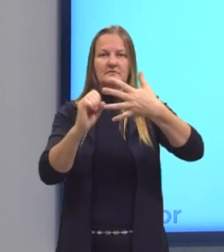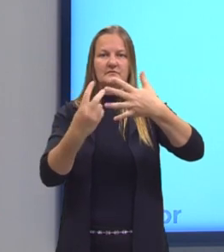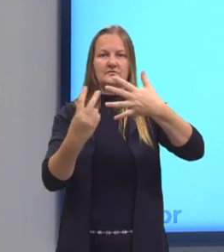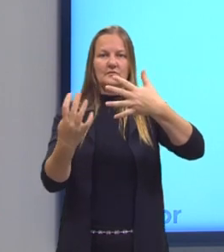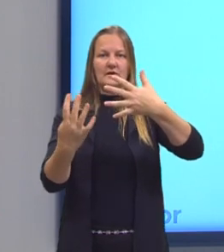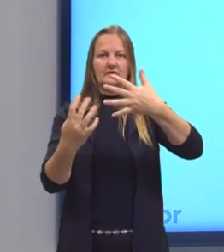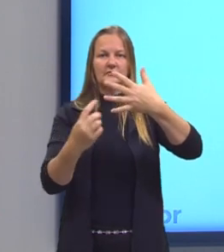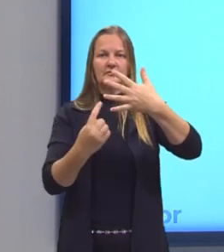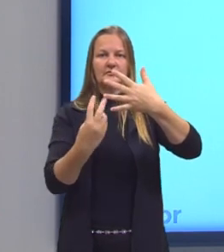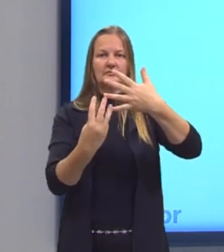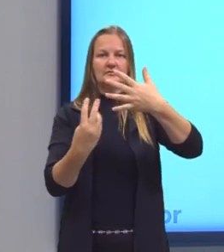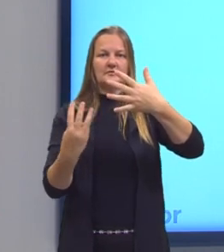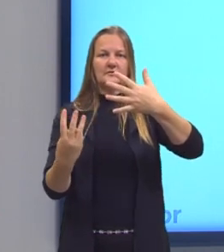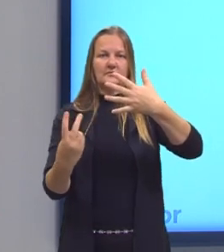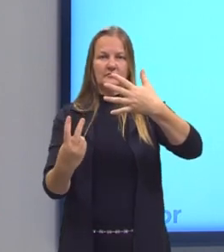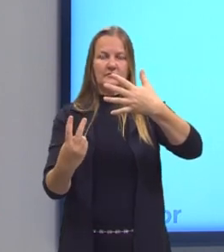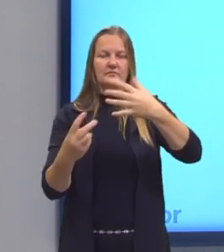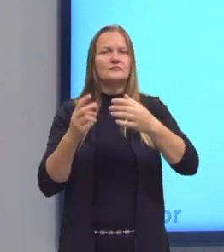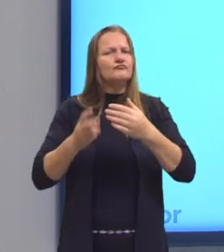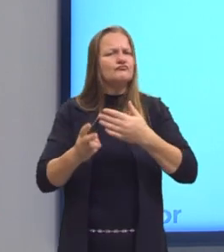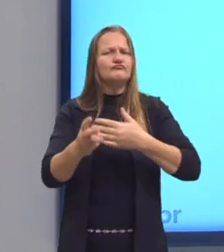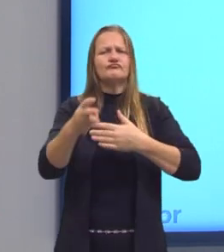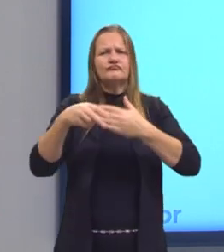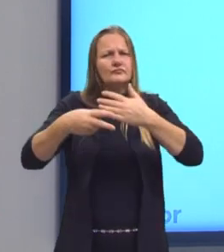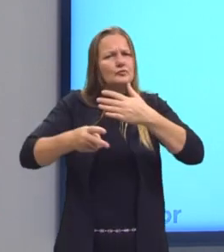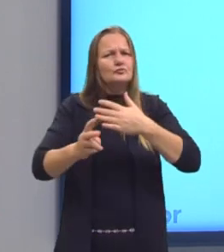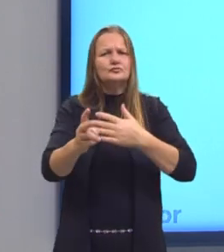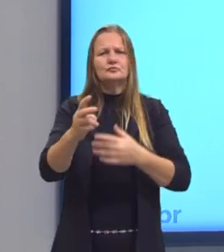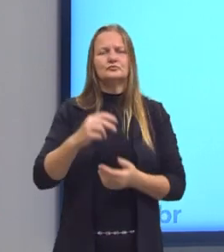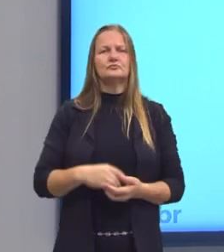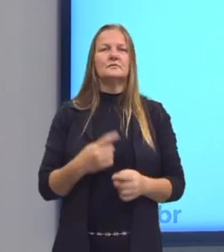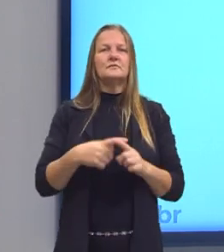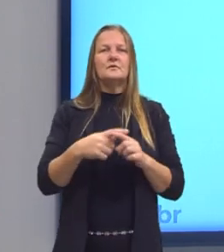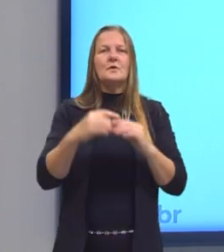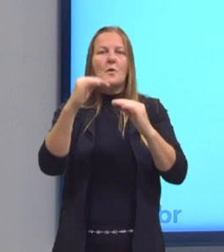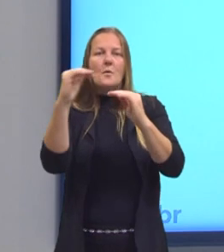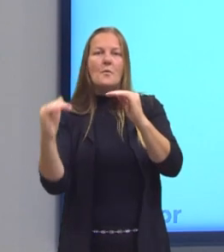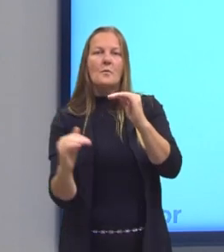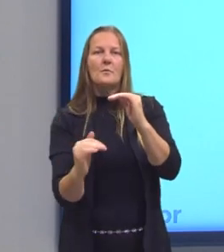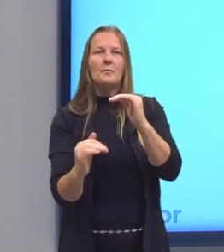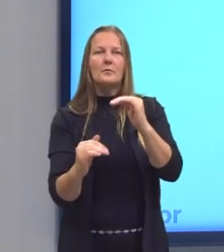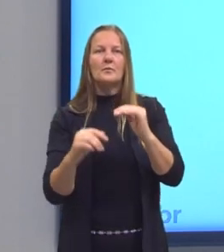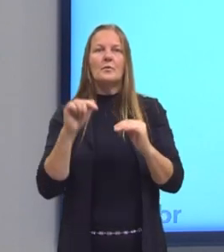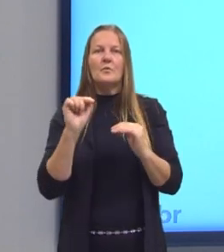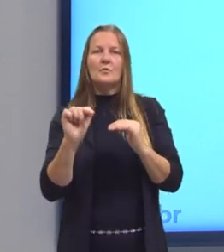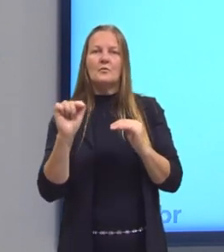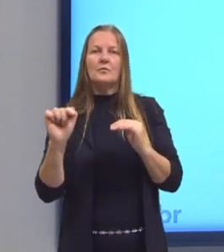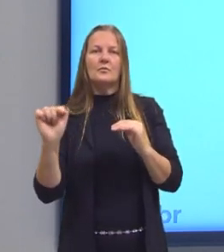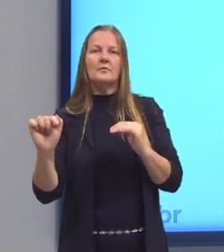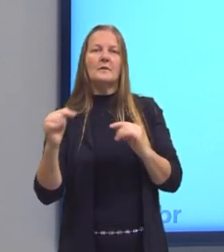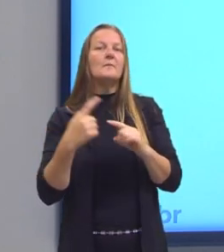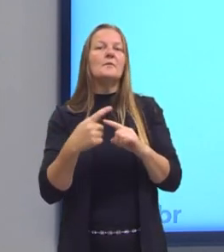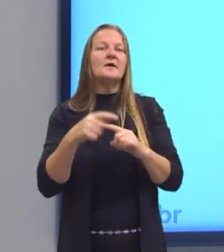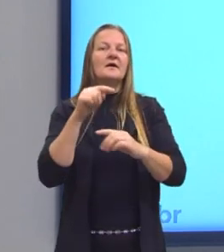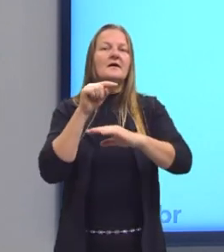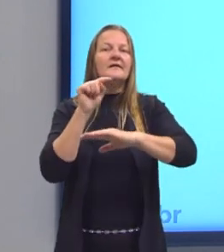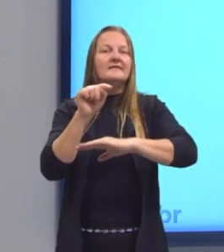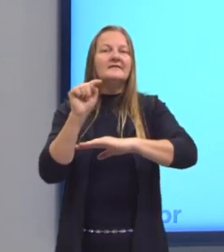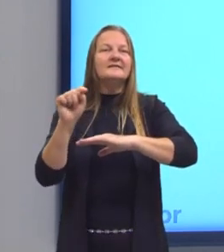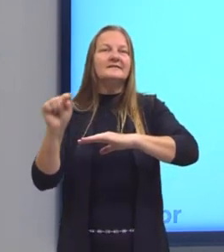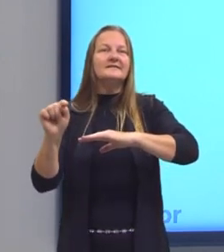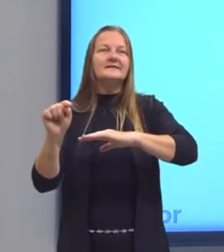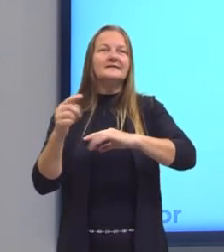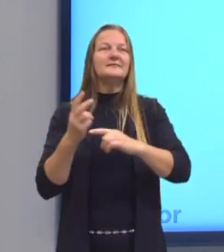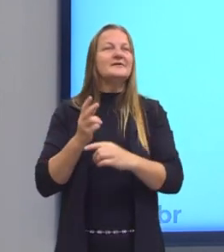e quatro, trinta e dois, assim por diante. Notem que aqui embaixo eu coloquei três pontinhos, ó, tanto nos múltiplos de